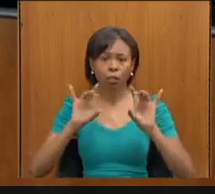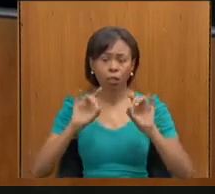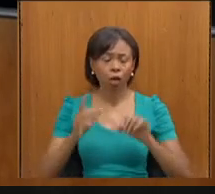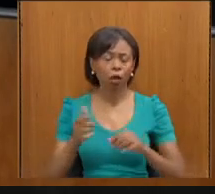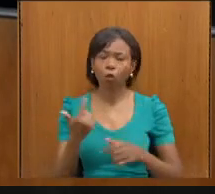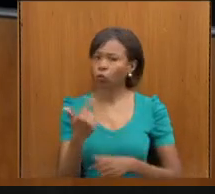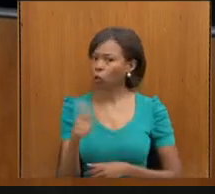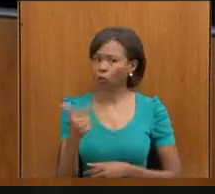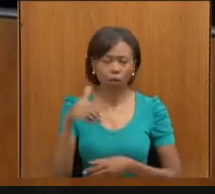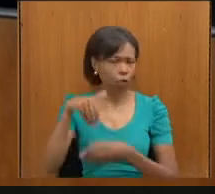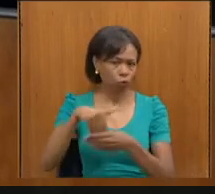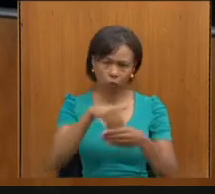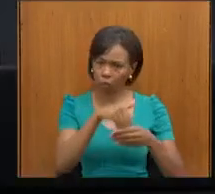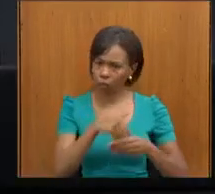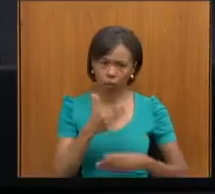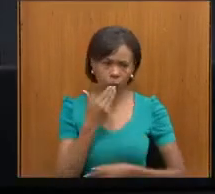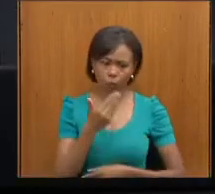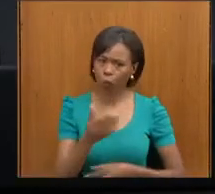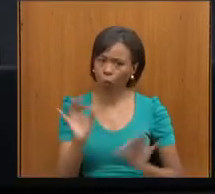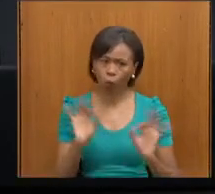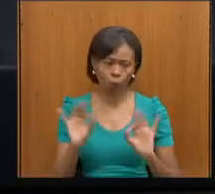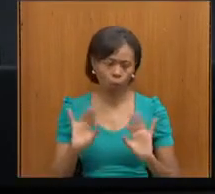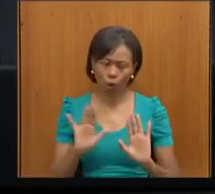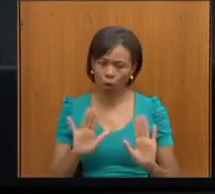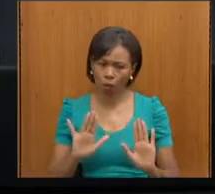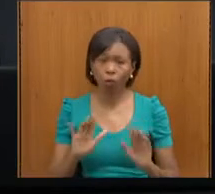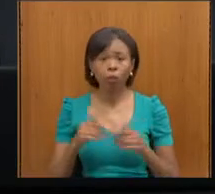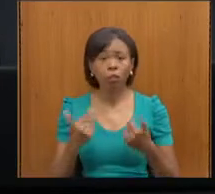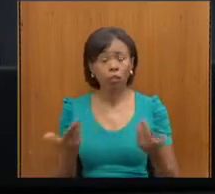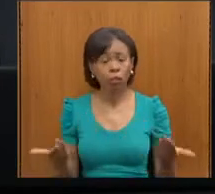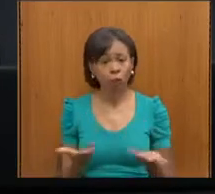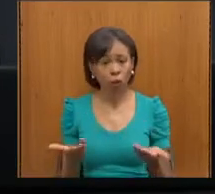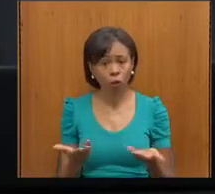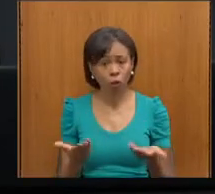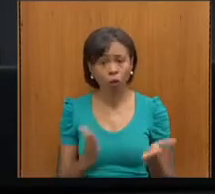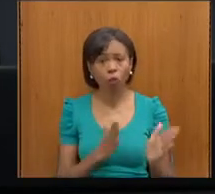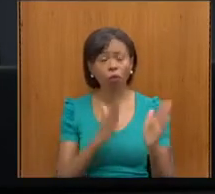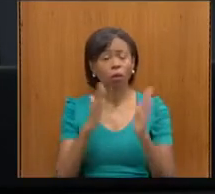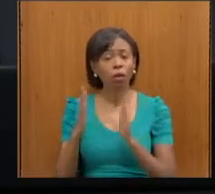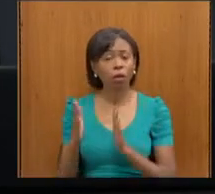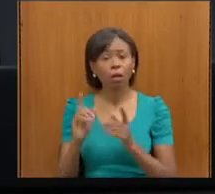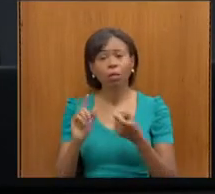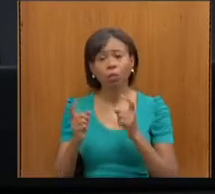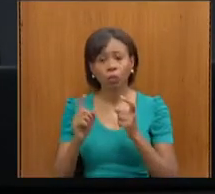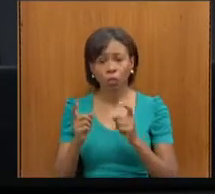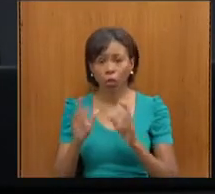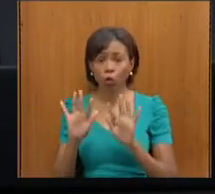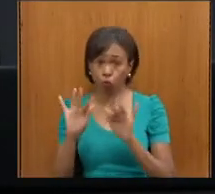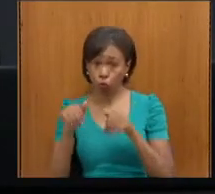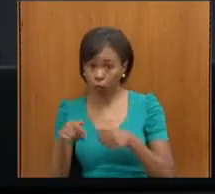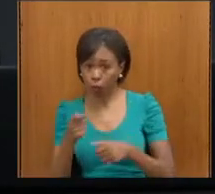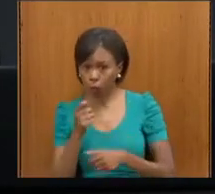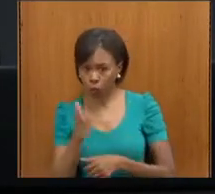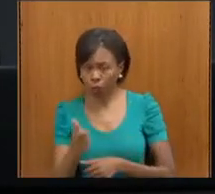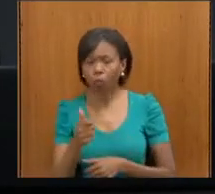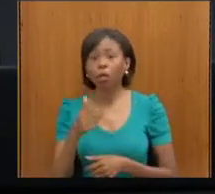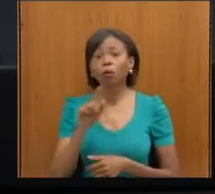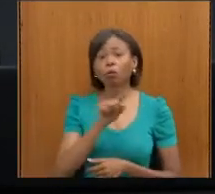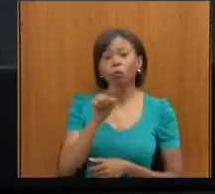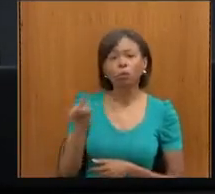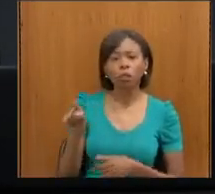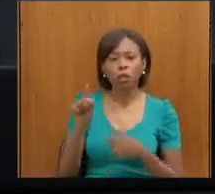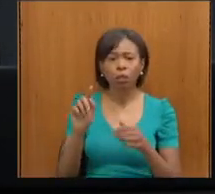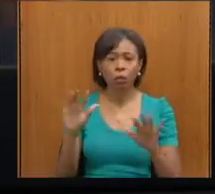votar os requerimentos. Estão já passando aqui essa reunião. Lembrando a todos que estão nos acompanhando